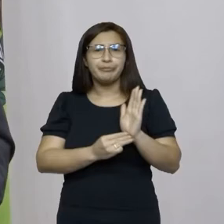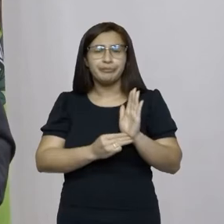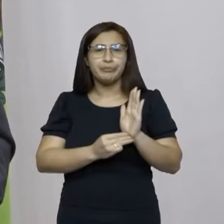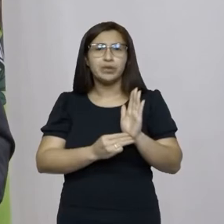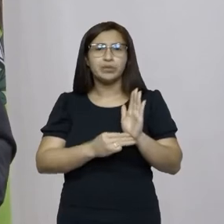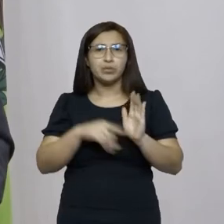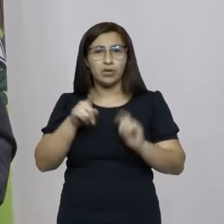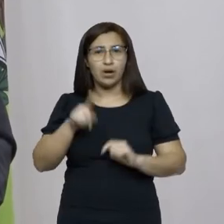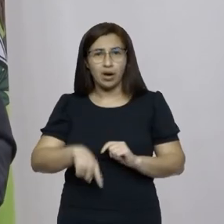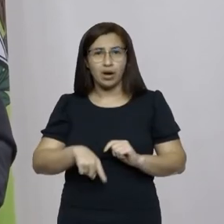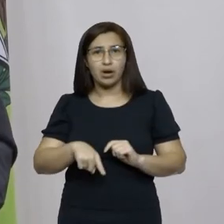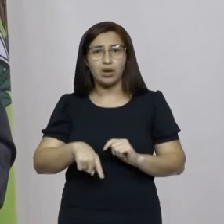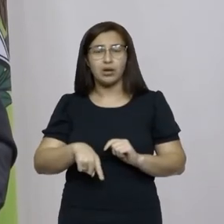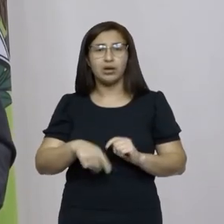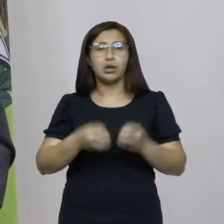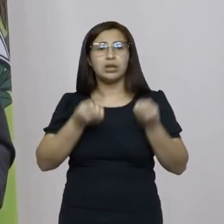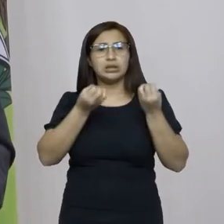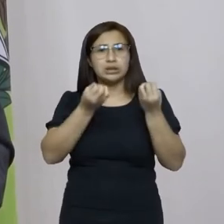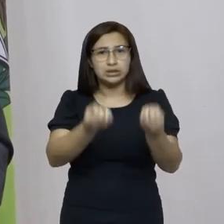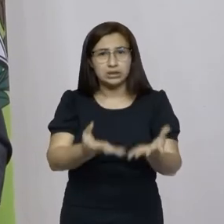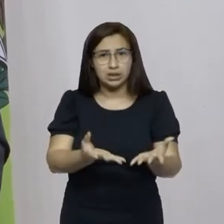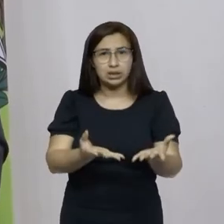dado com